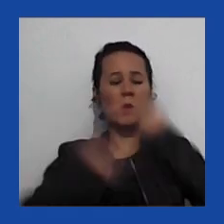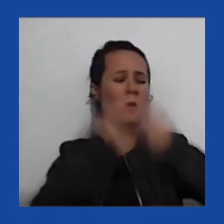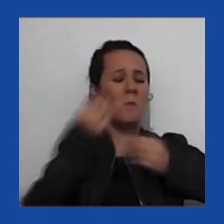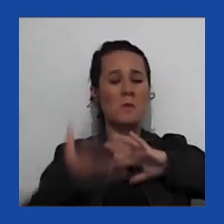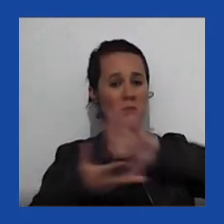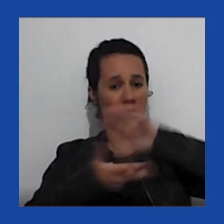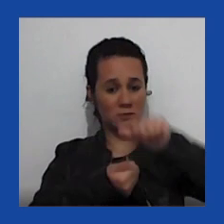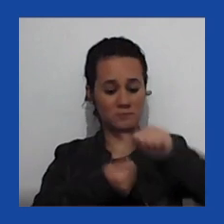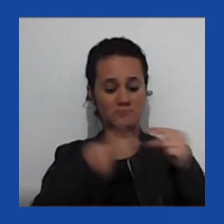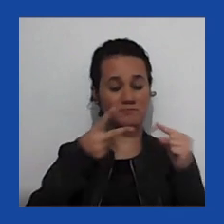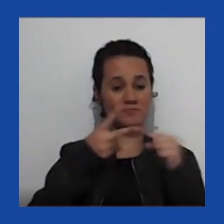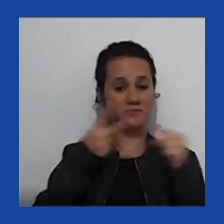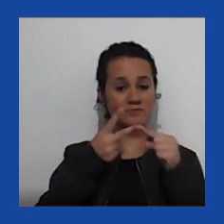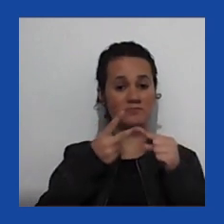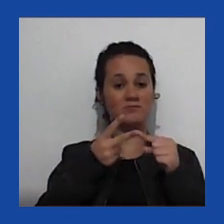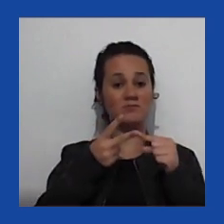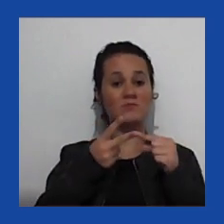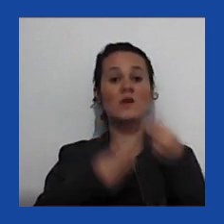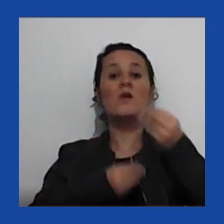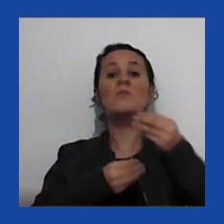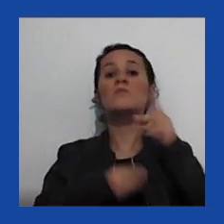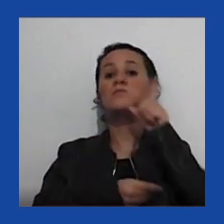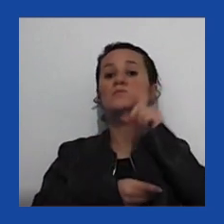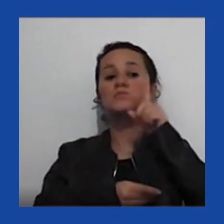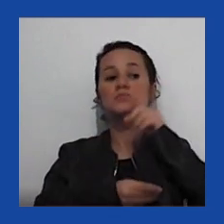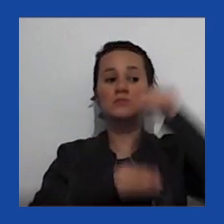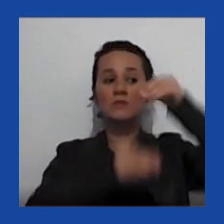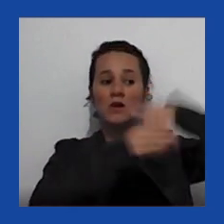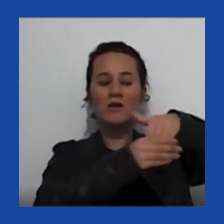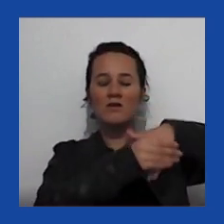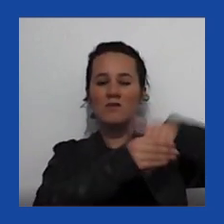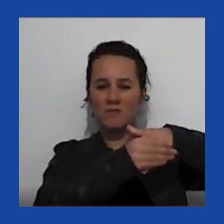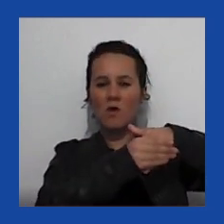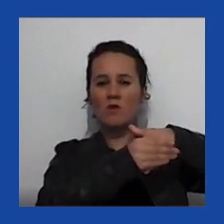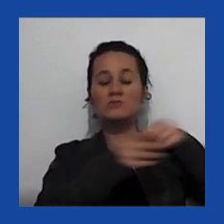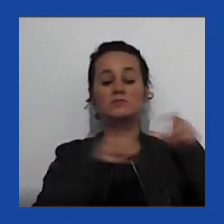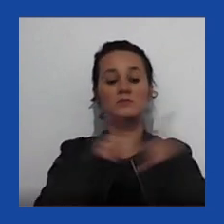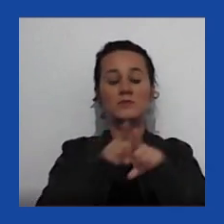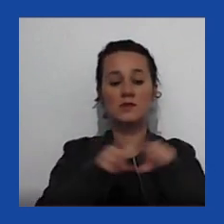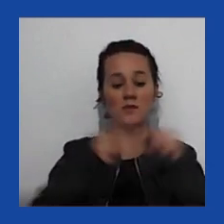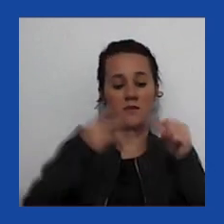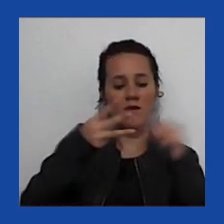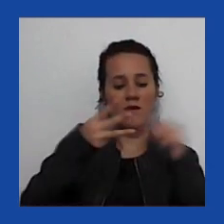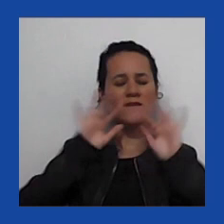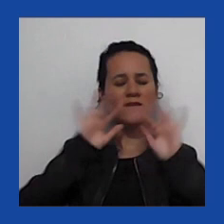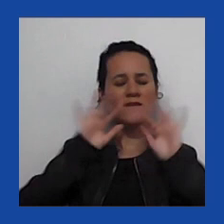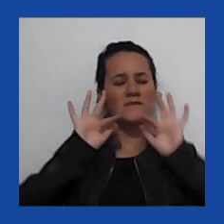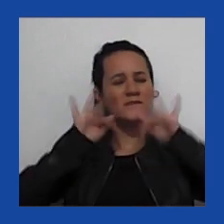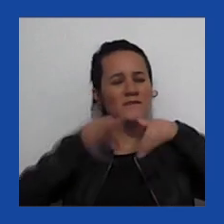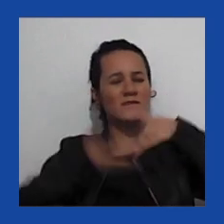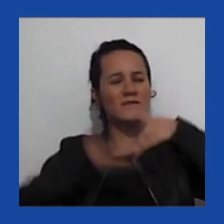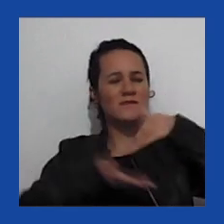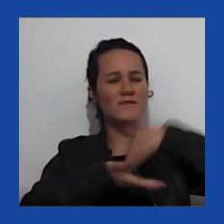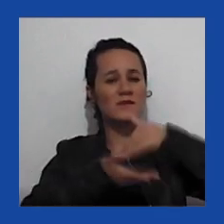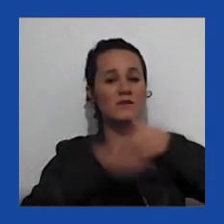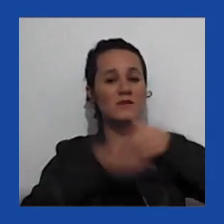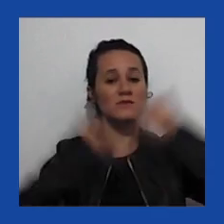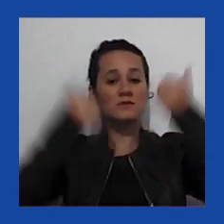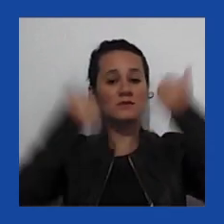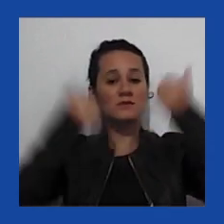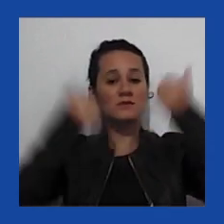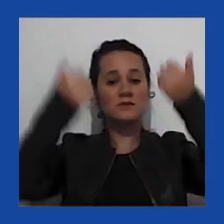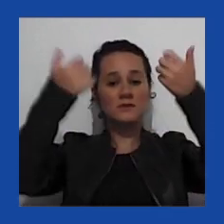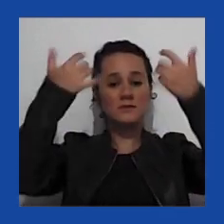Segundo, sobre a eleição americana. E só no finalzinho, um pouco sobre a situação no Brasil. Porque eu estou